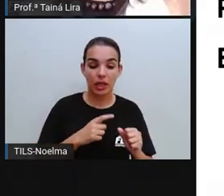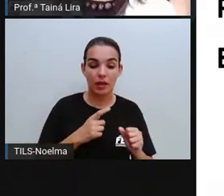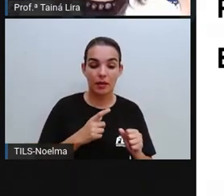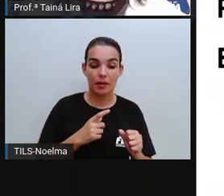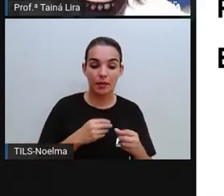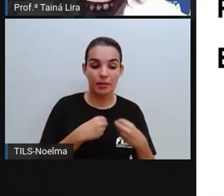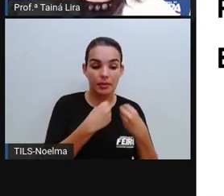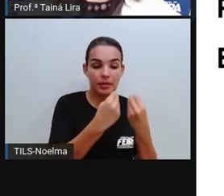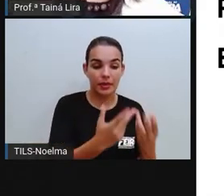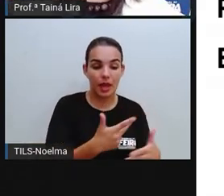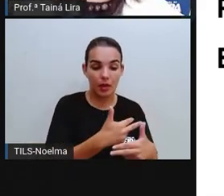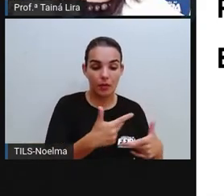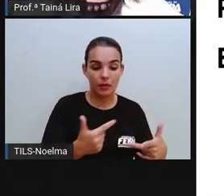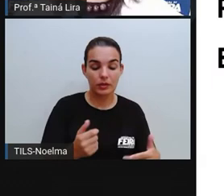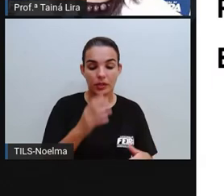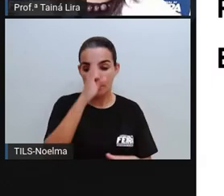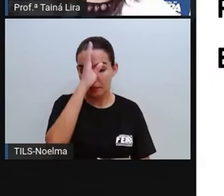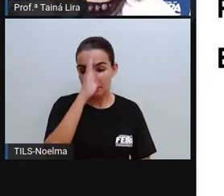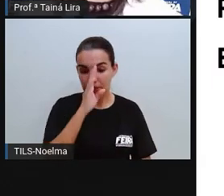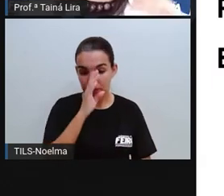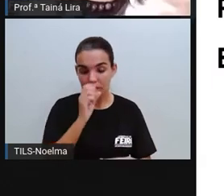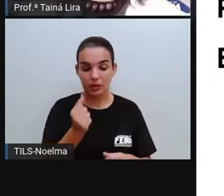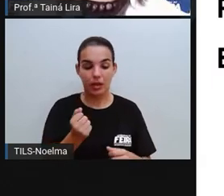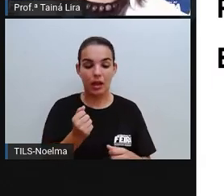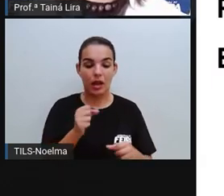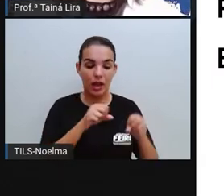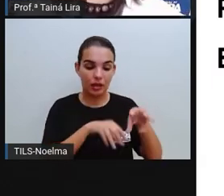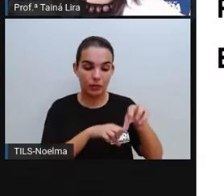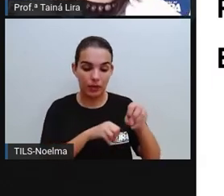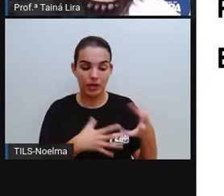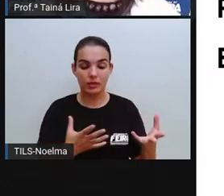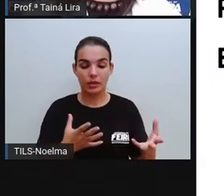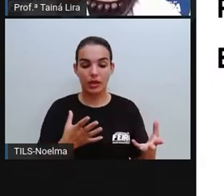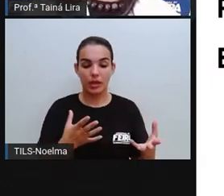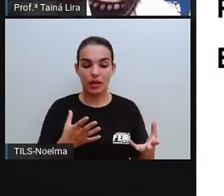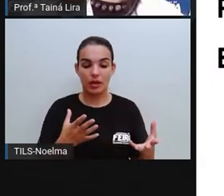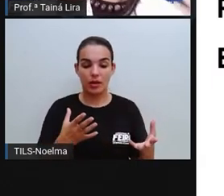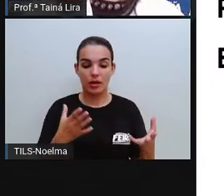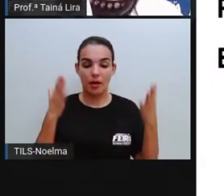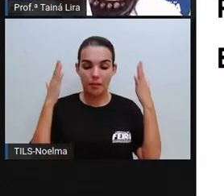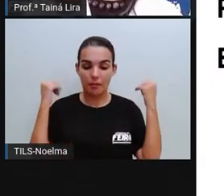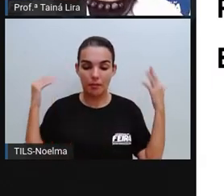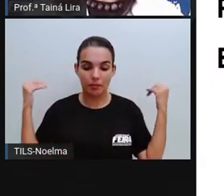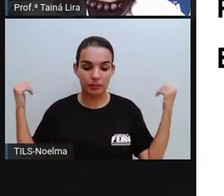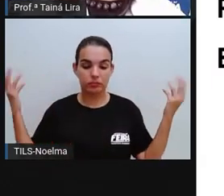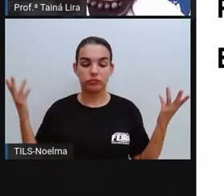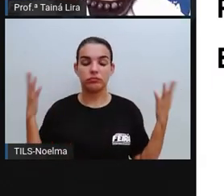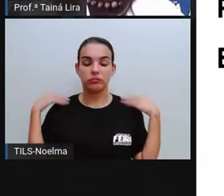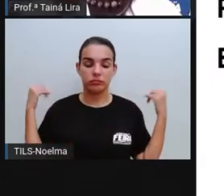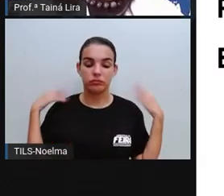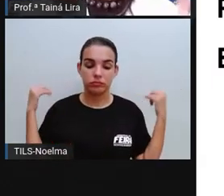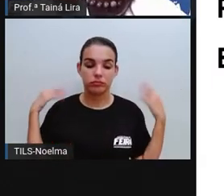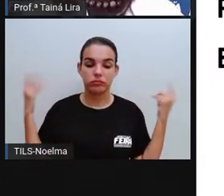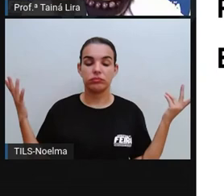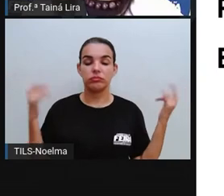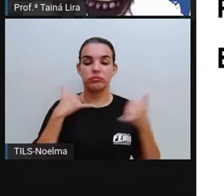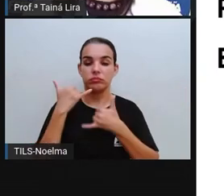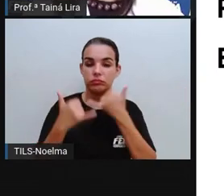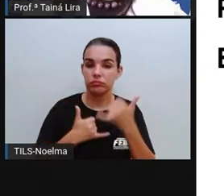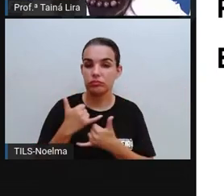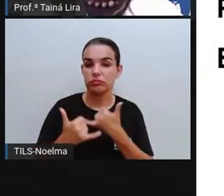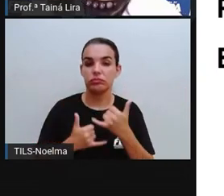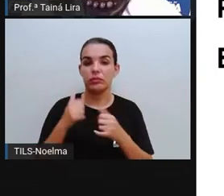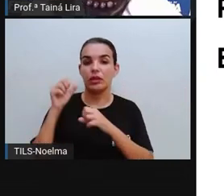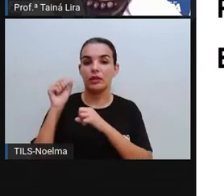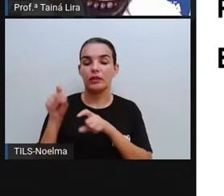pode ser para oferecer educação, lazer, cultura, esporte, tá bom? Aí vai depender do espaço